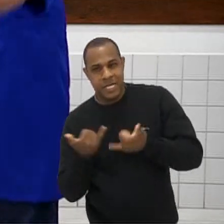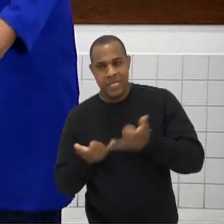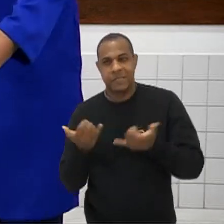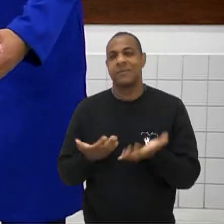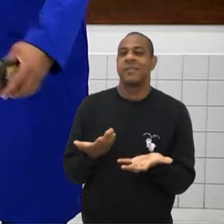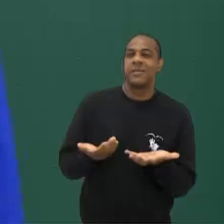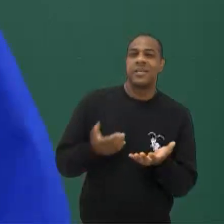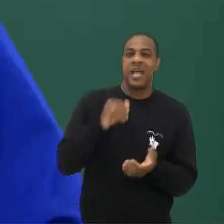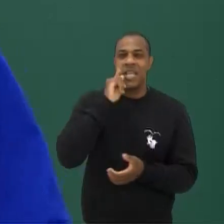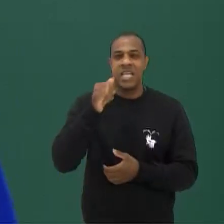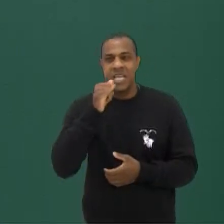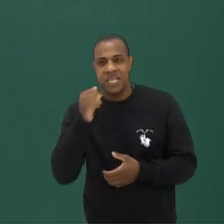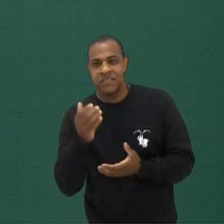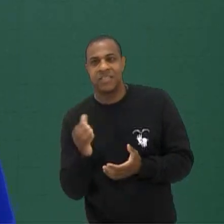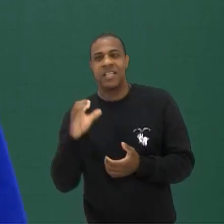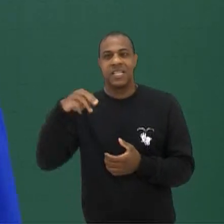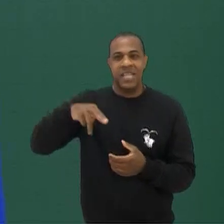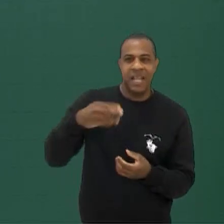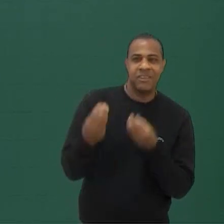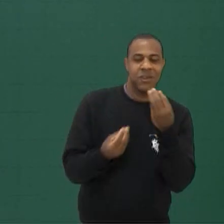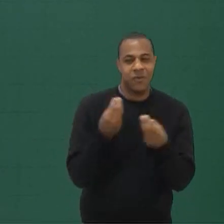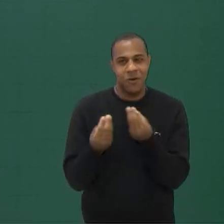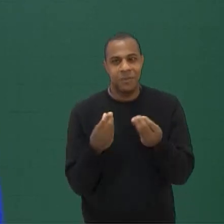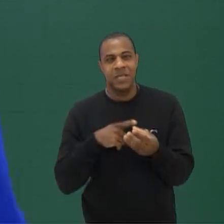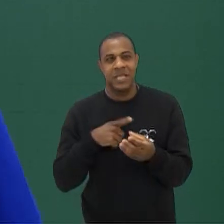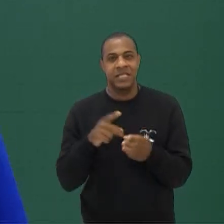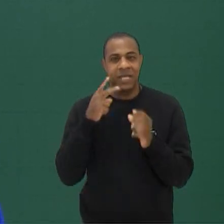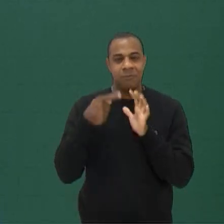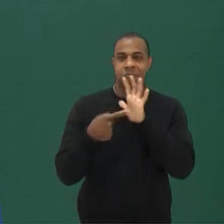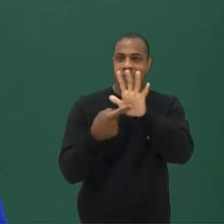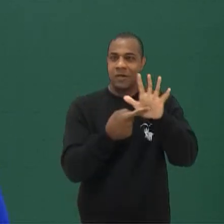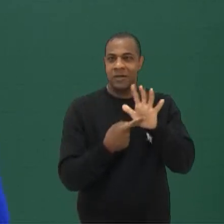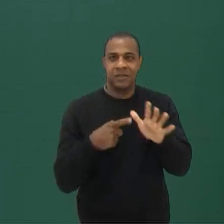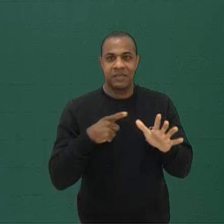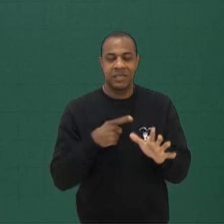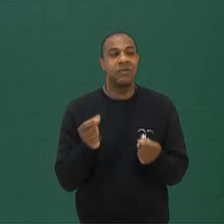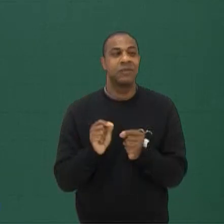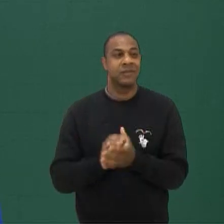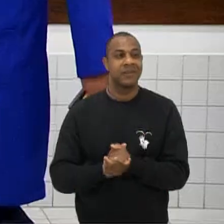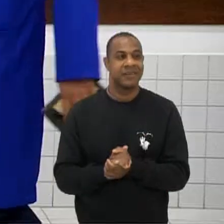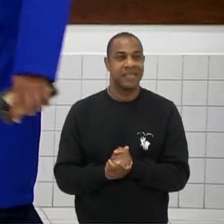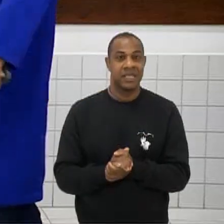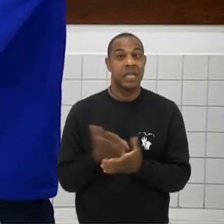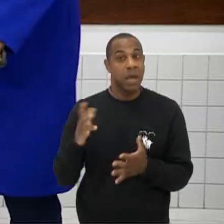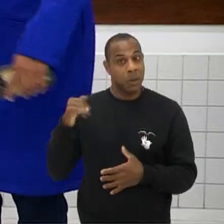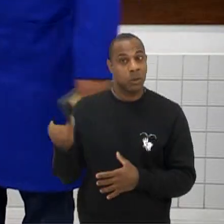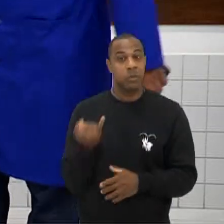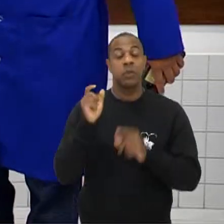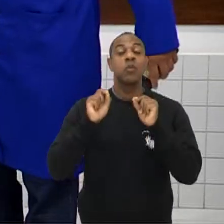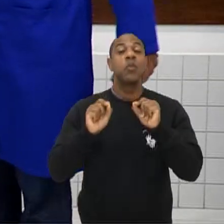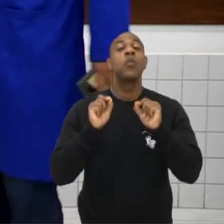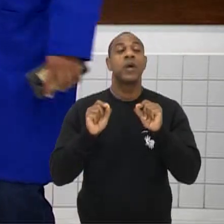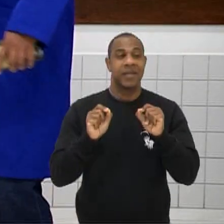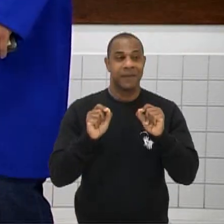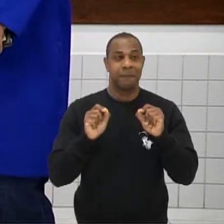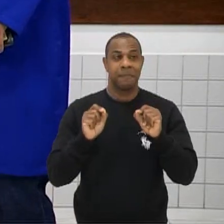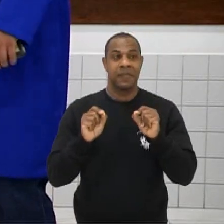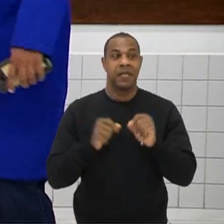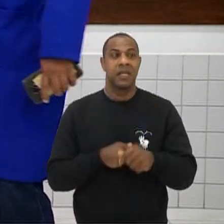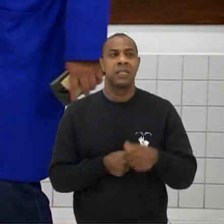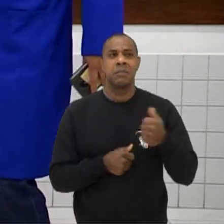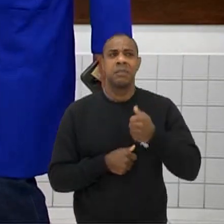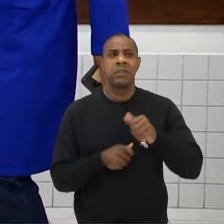Entre energia cinética Mas você tem essa configuração Que você acaba tendo Nesse aspecto de energia Deixa eu uma coisa importante aqui Esse primeiro